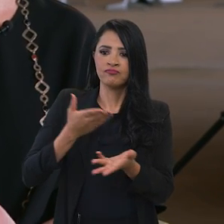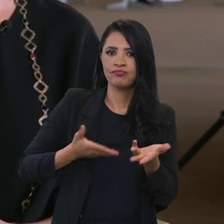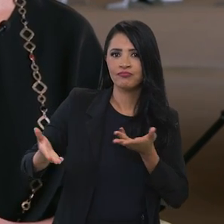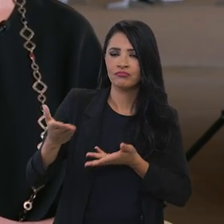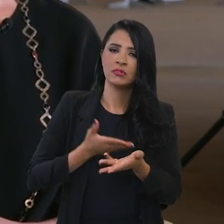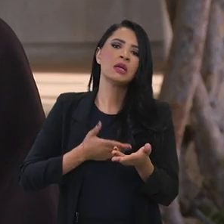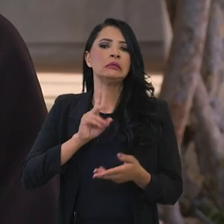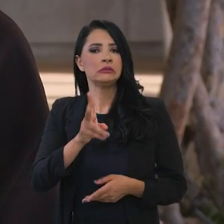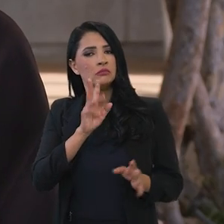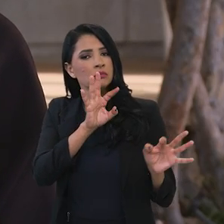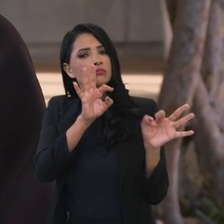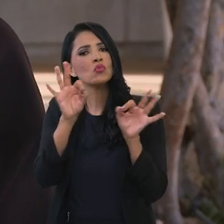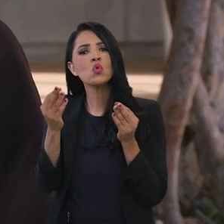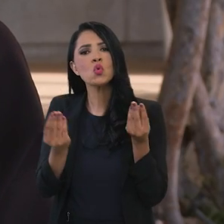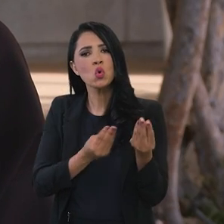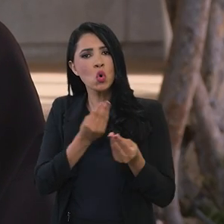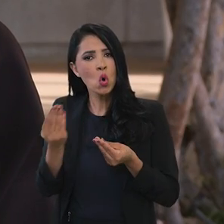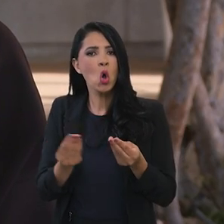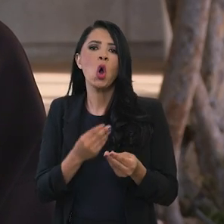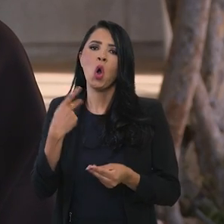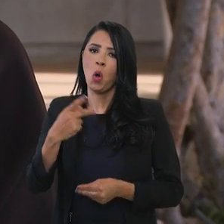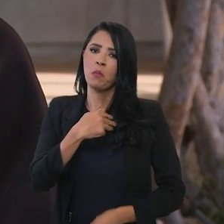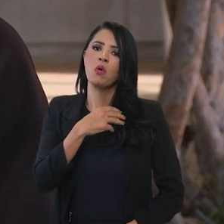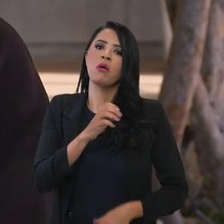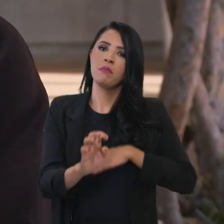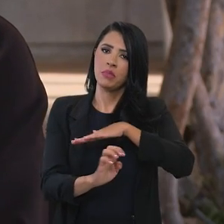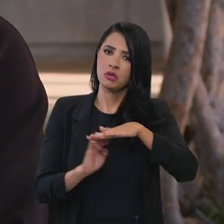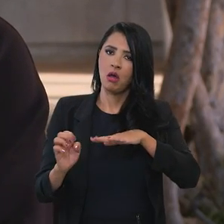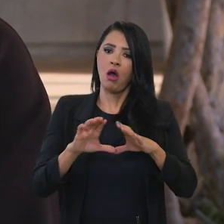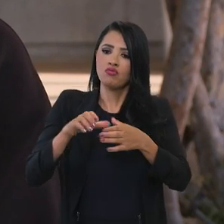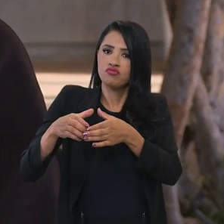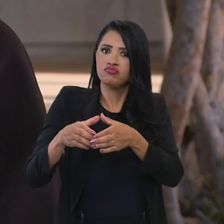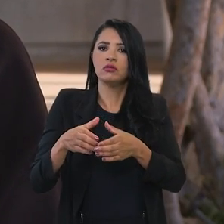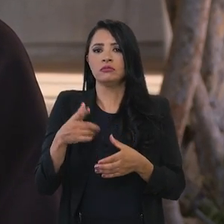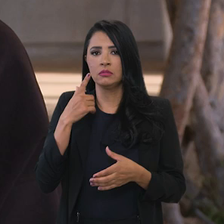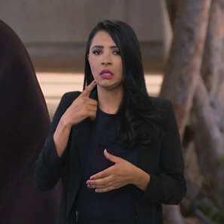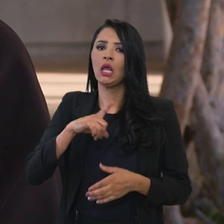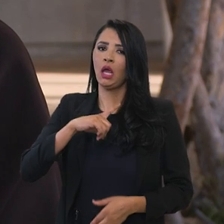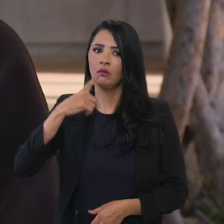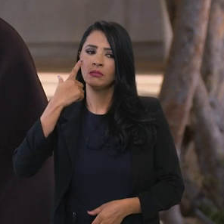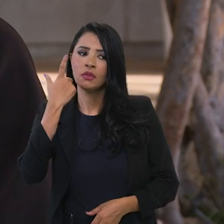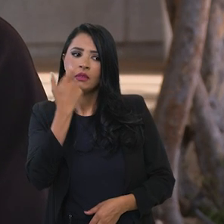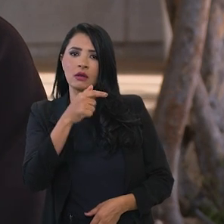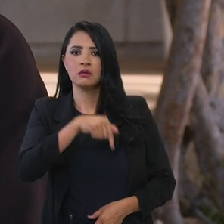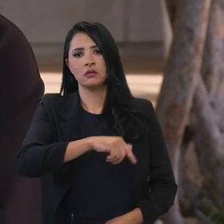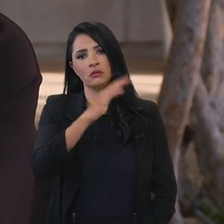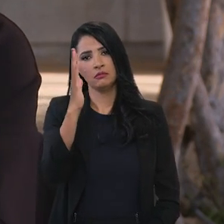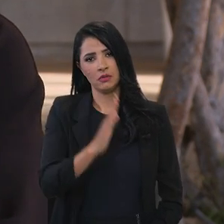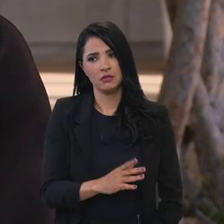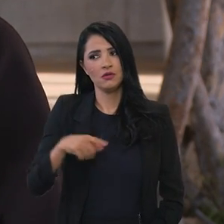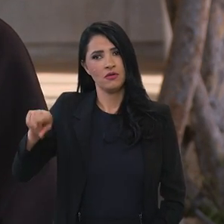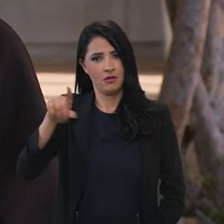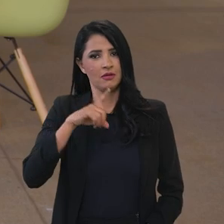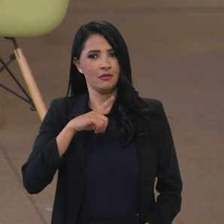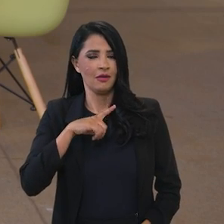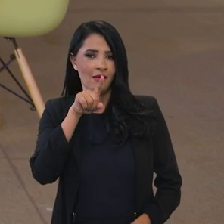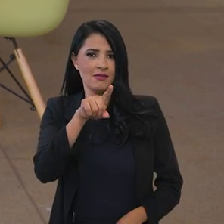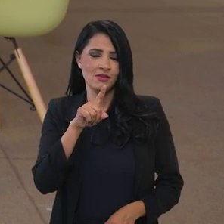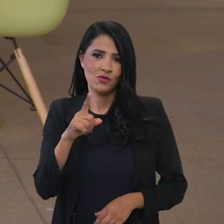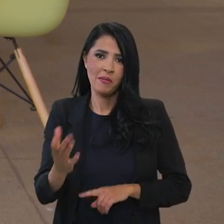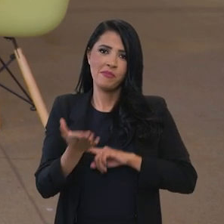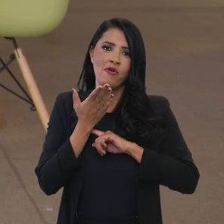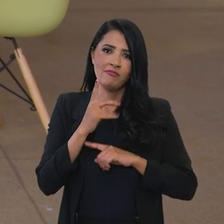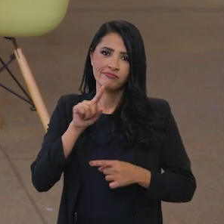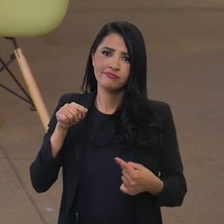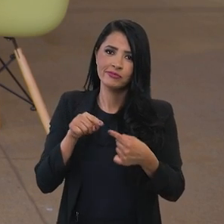exportações brasileiras. Eu me lembro, Carol, quando eu, enfim, fazia poucos anos que eu havia entrado no governo, eu sou servidora de carreira, como